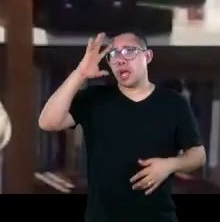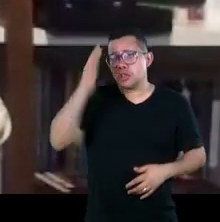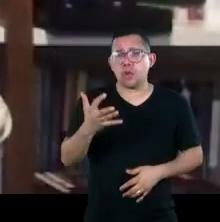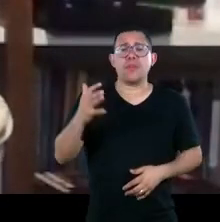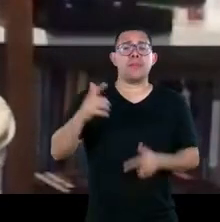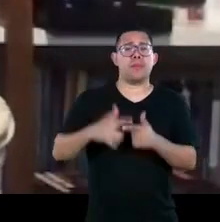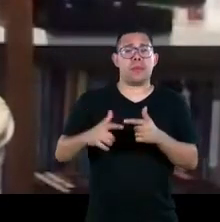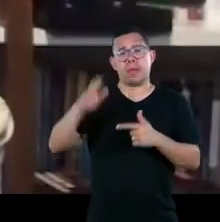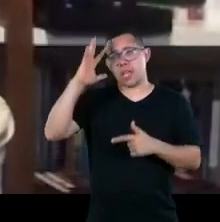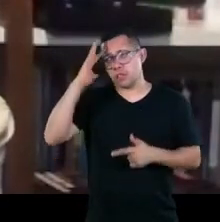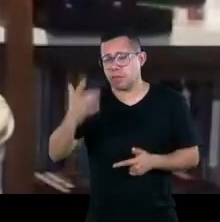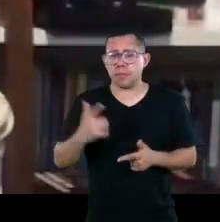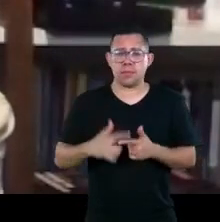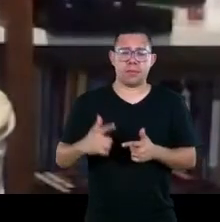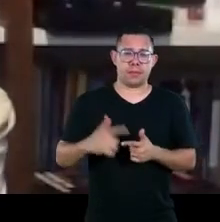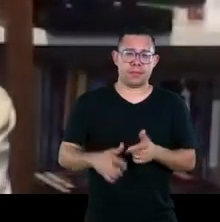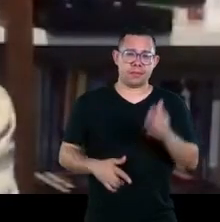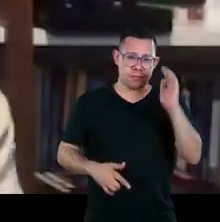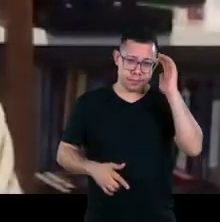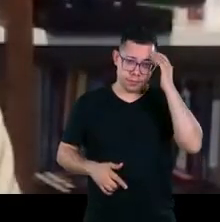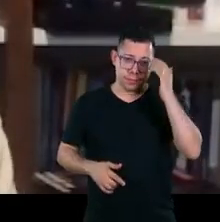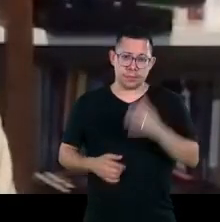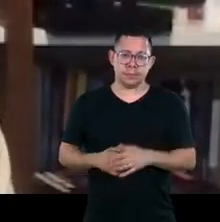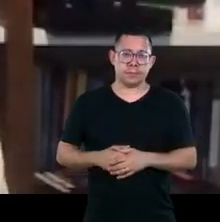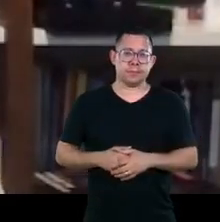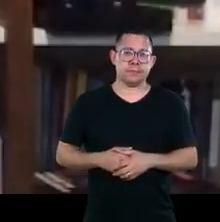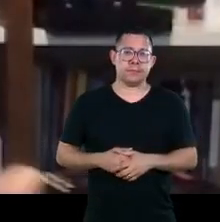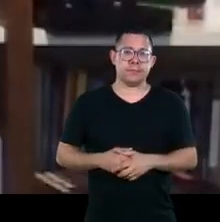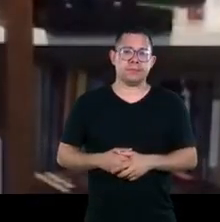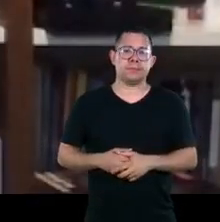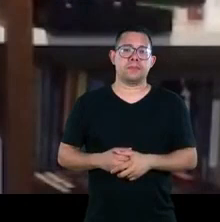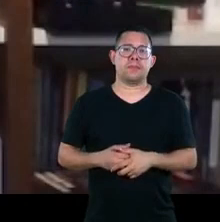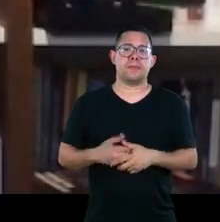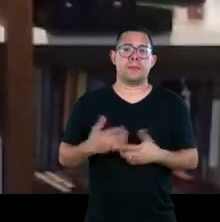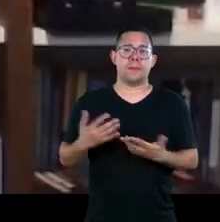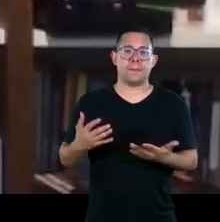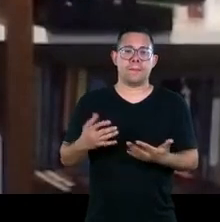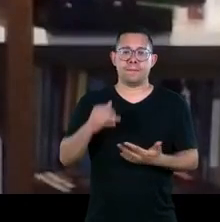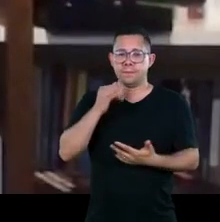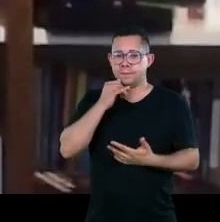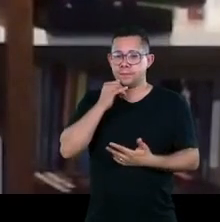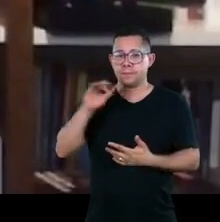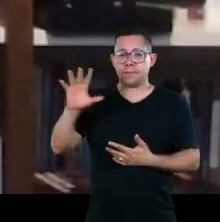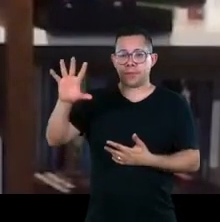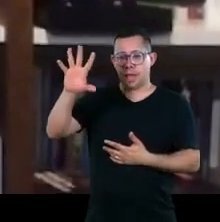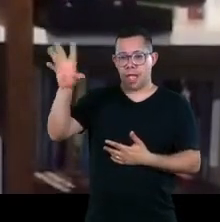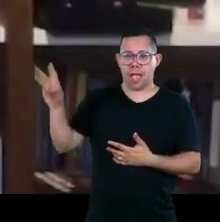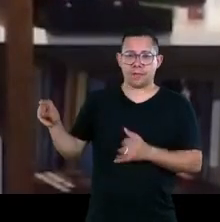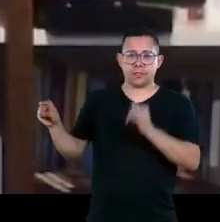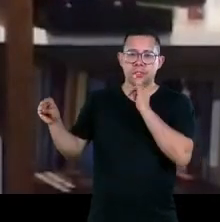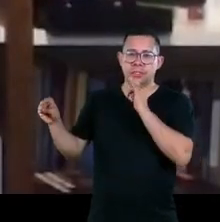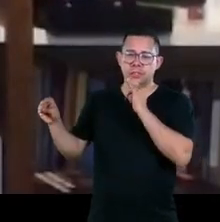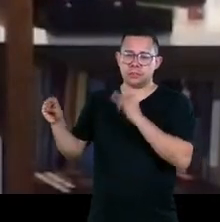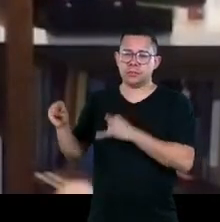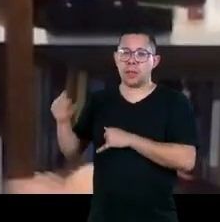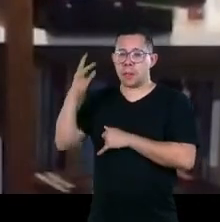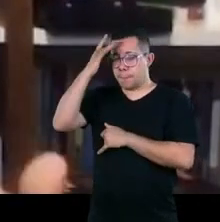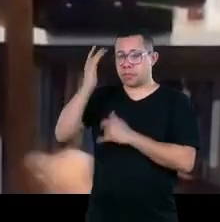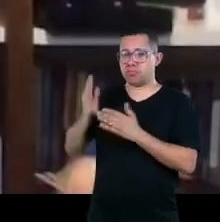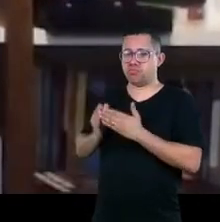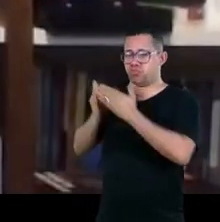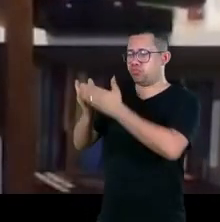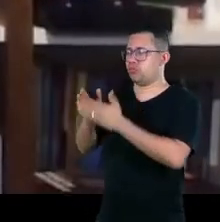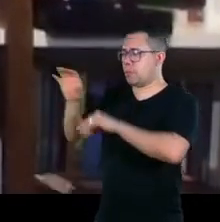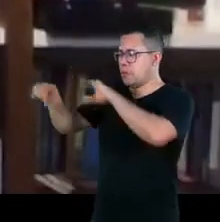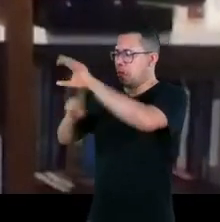alimentos que acabaram sendo levados para a Europa e transformaram a vida da Europa teve uma frase famosa que